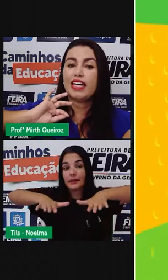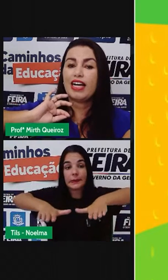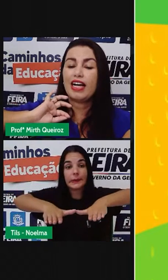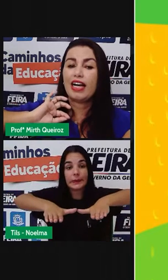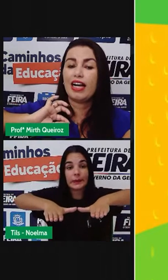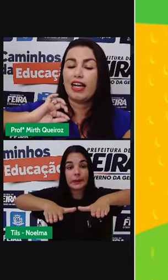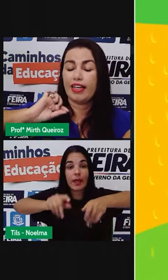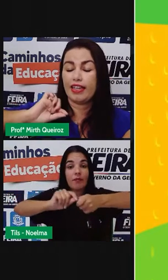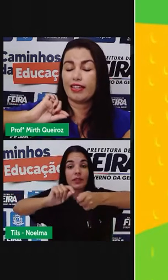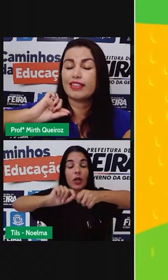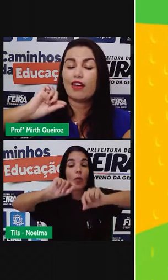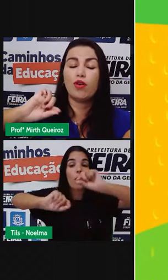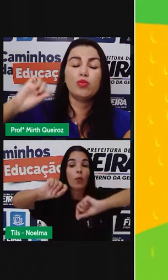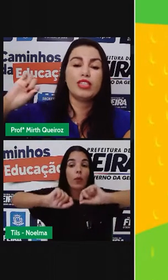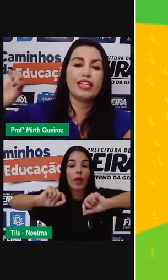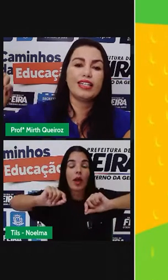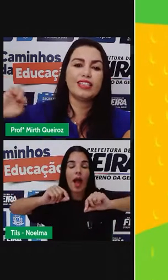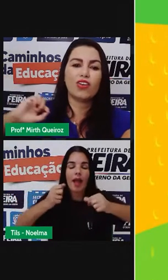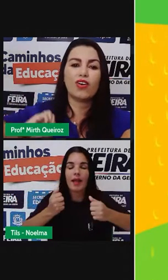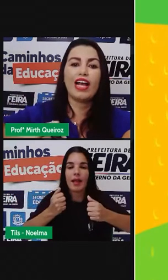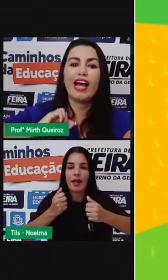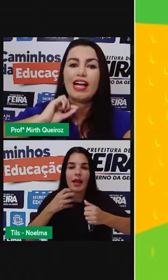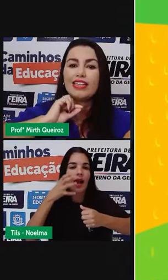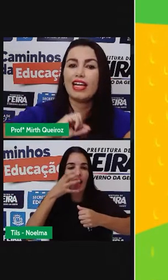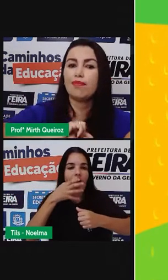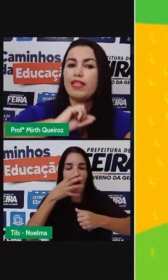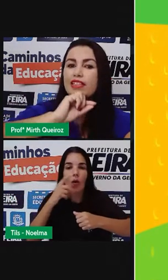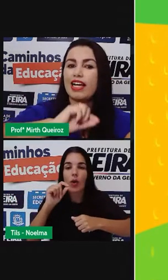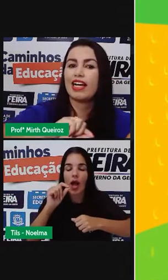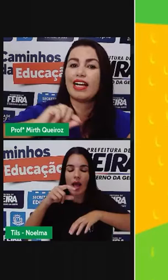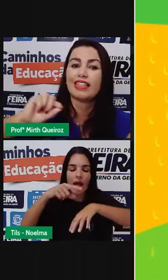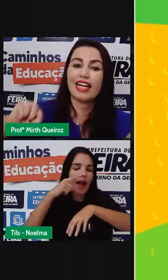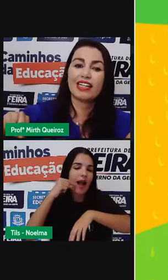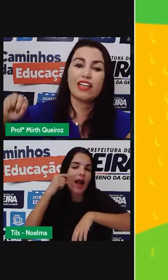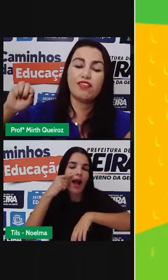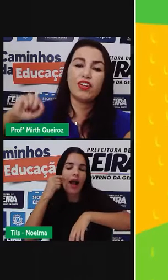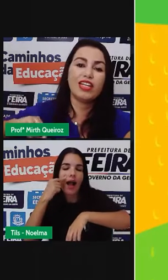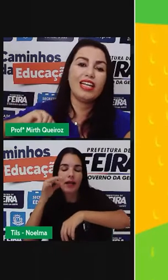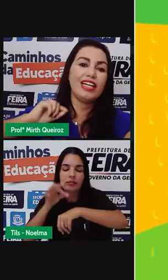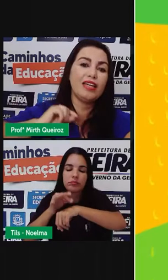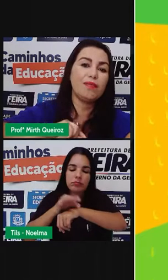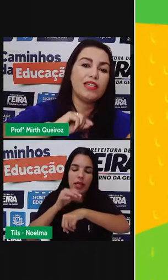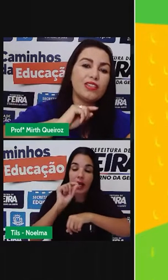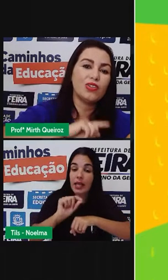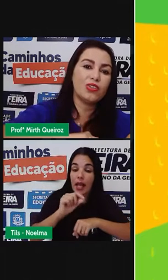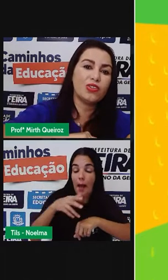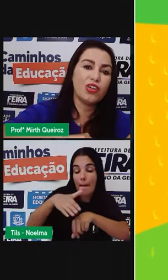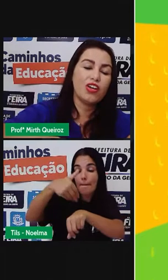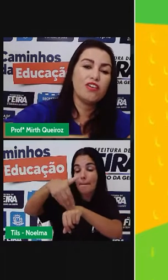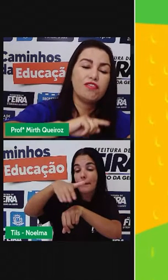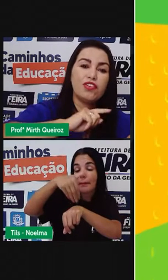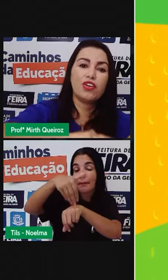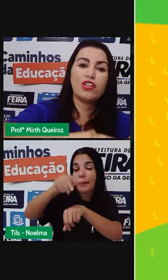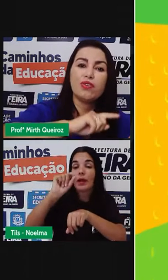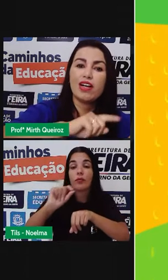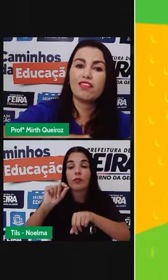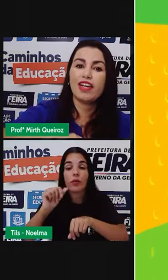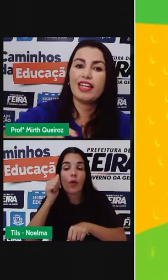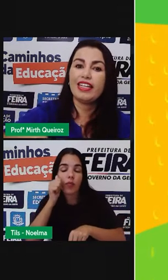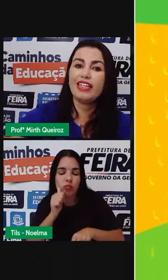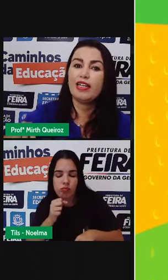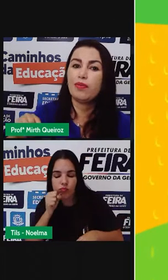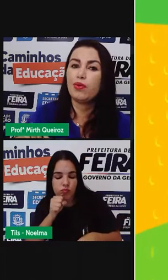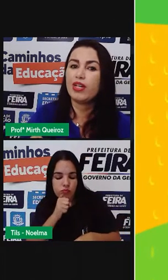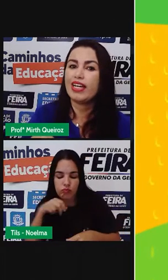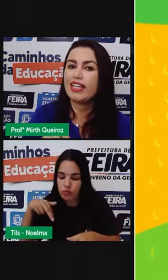fazia, cantava uma musiquinha assim, ó. Gata pintada, quem foi que lhe pintou? Foi uma